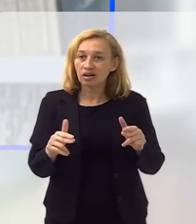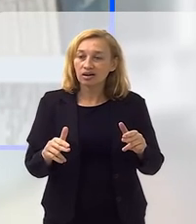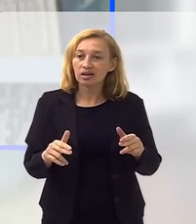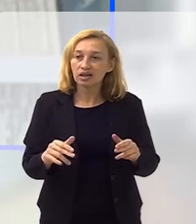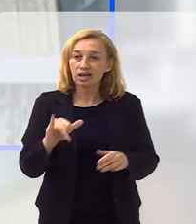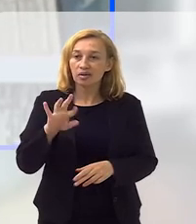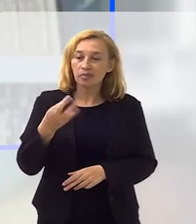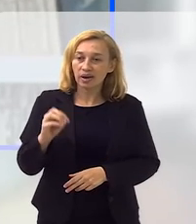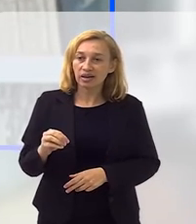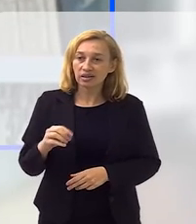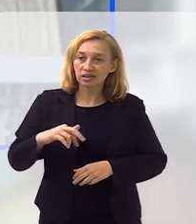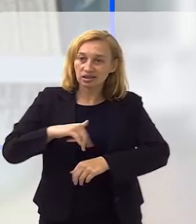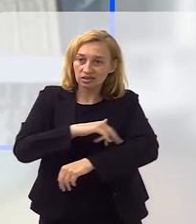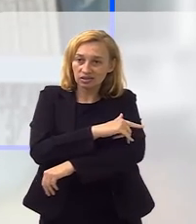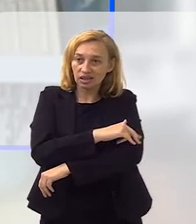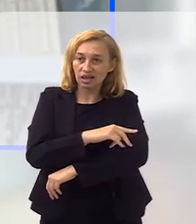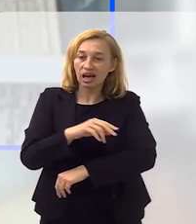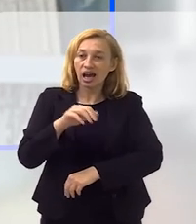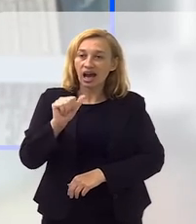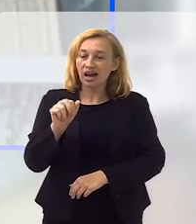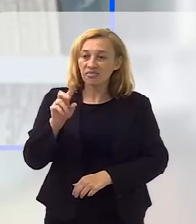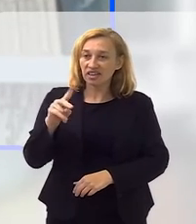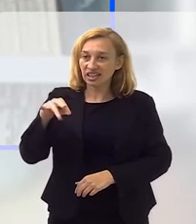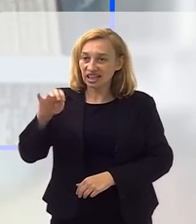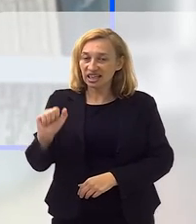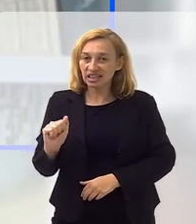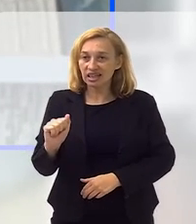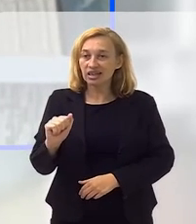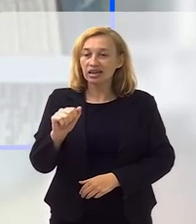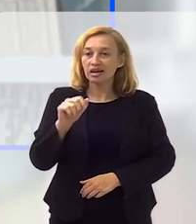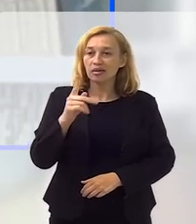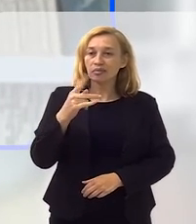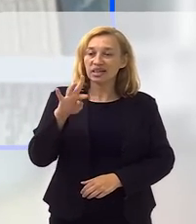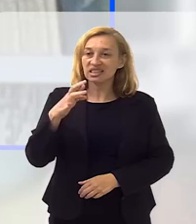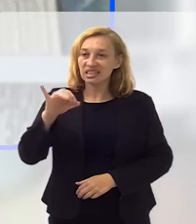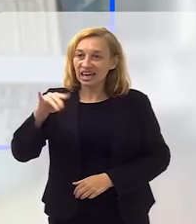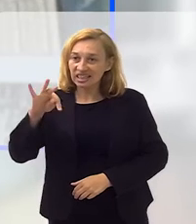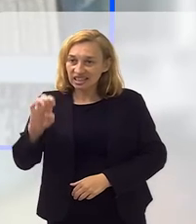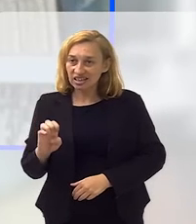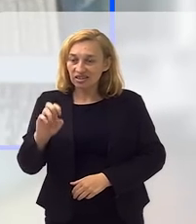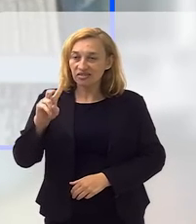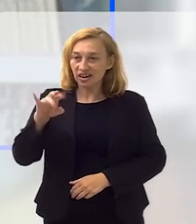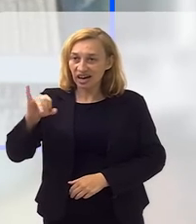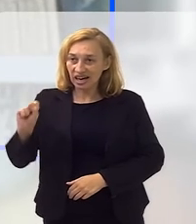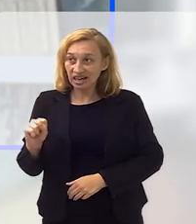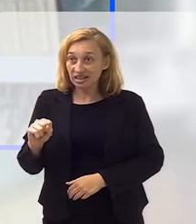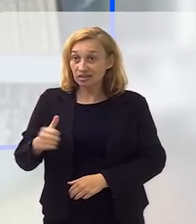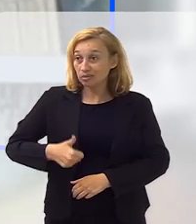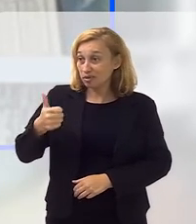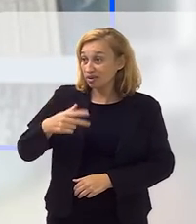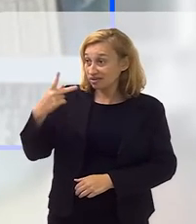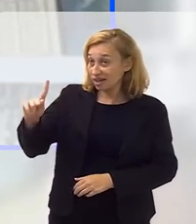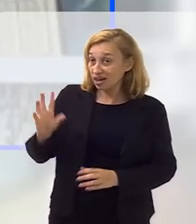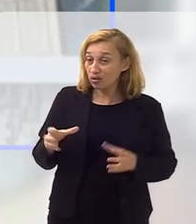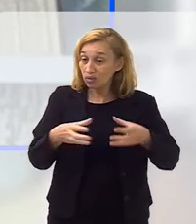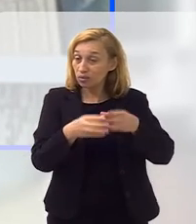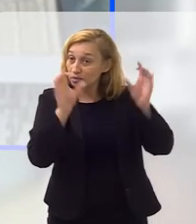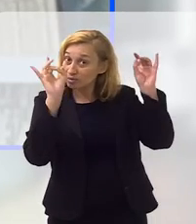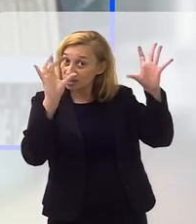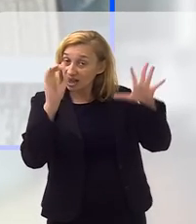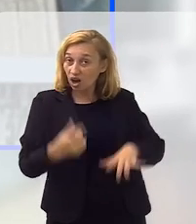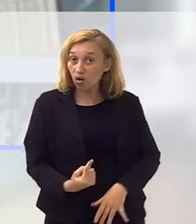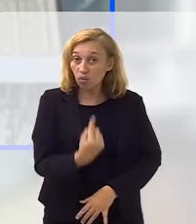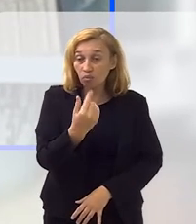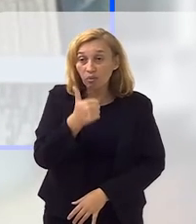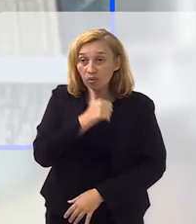escola, Império desfilava na Avenida Presidente Vargas com esse samba de autoria dela, ou seja, pela primeira vez no grupo